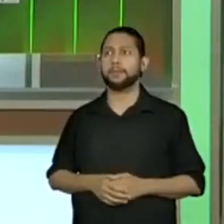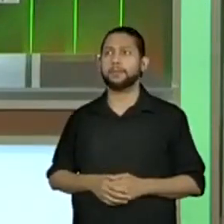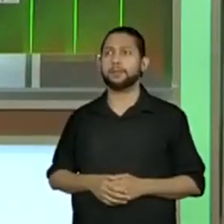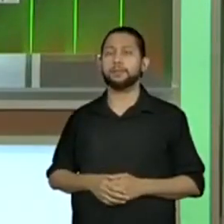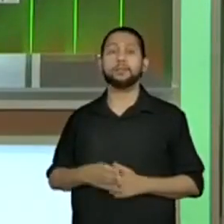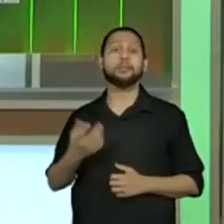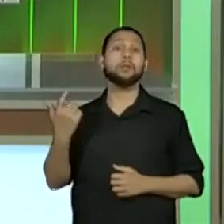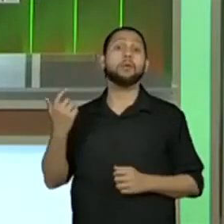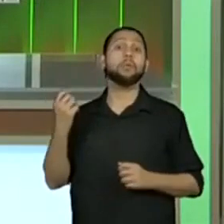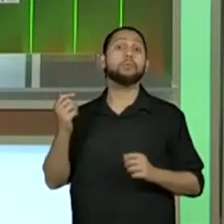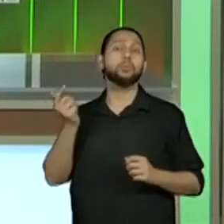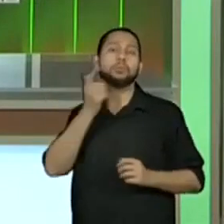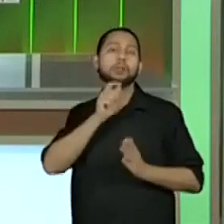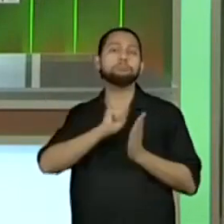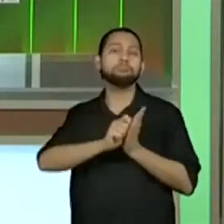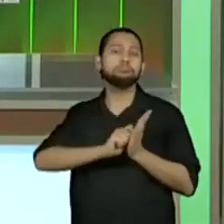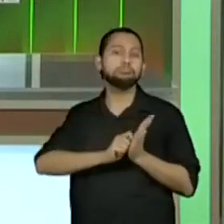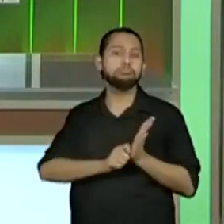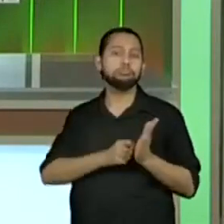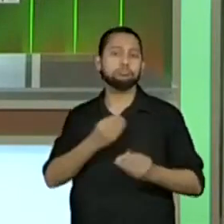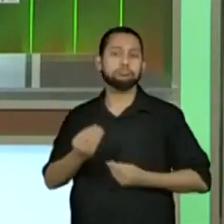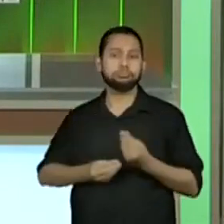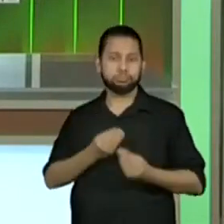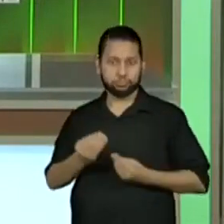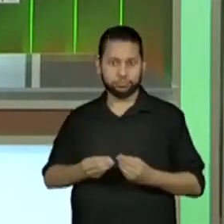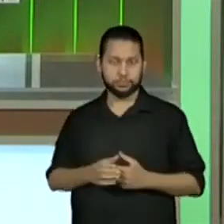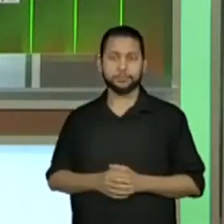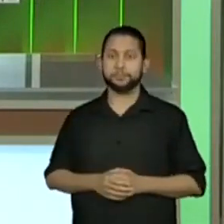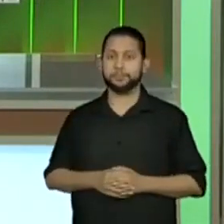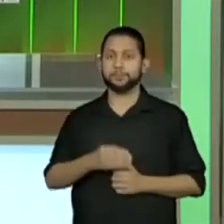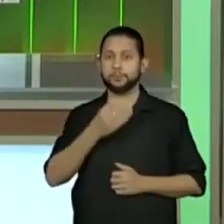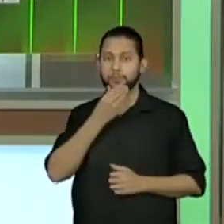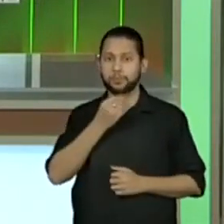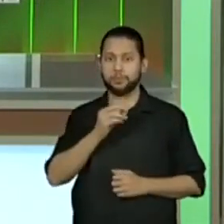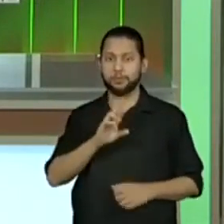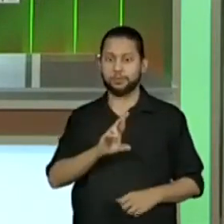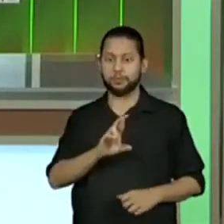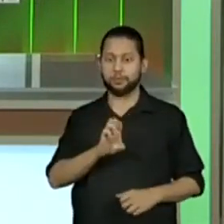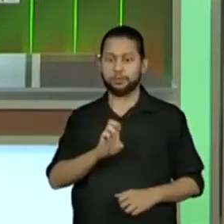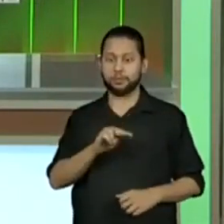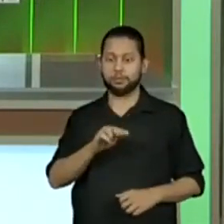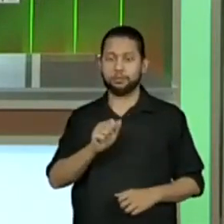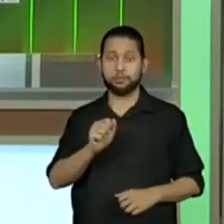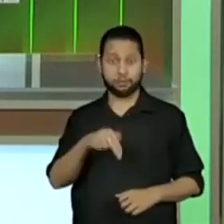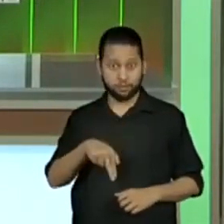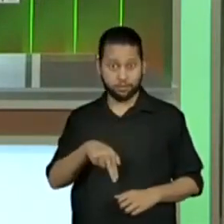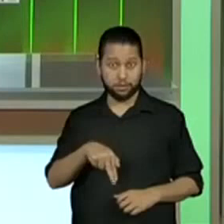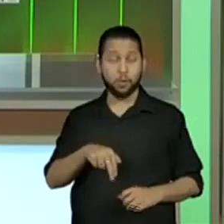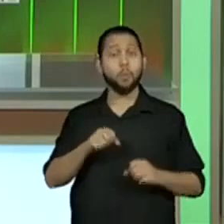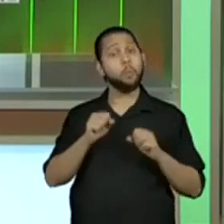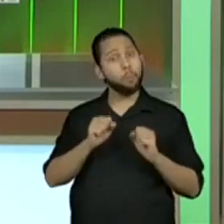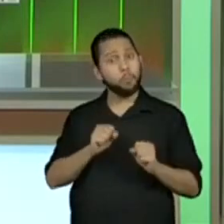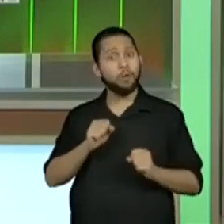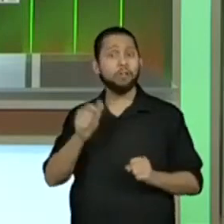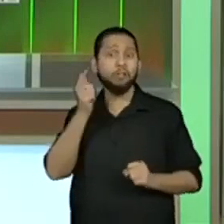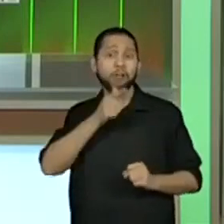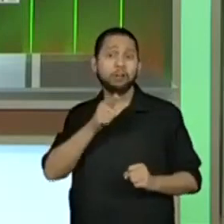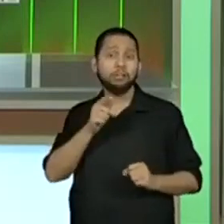Como eu poderia registrar isso? O Renan tem mais chance de ganhar, por quê?